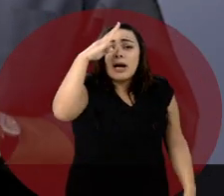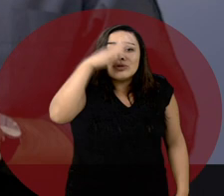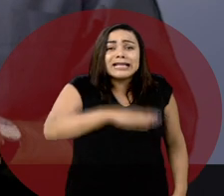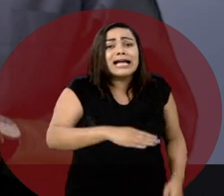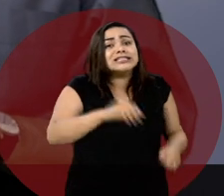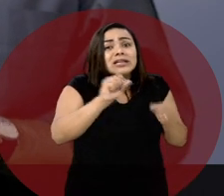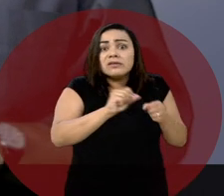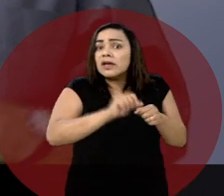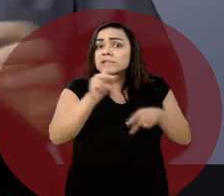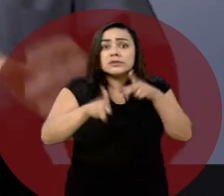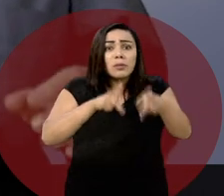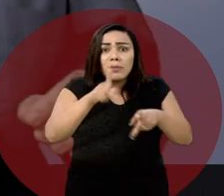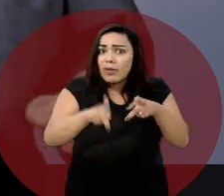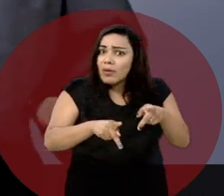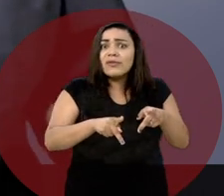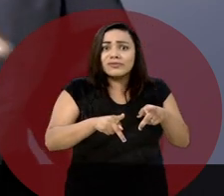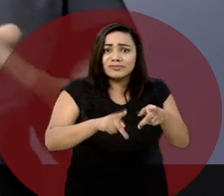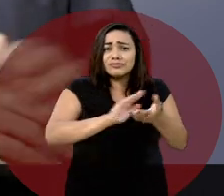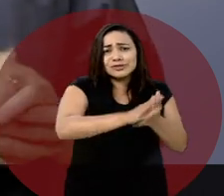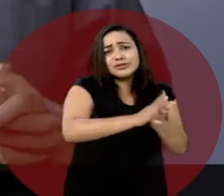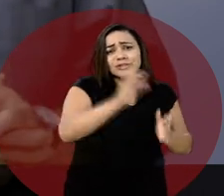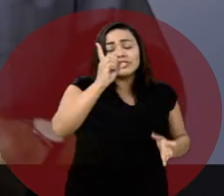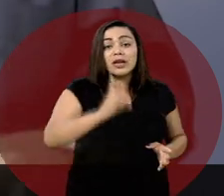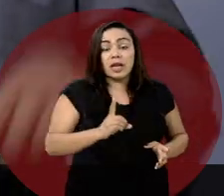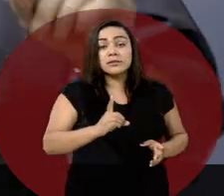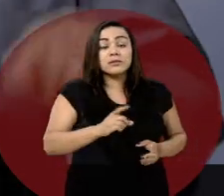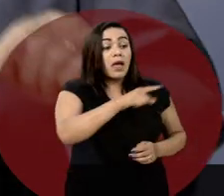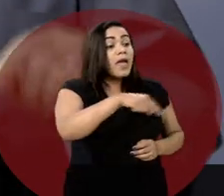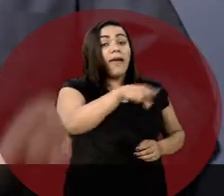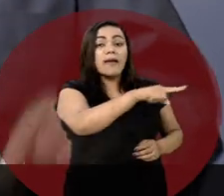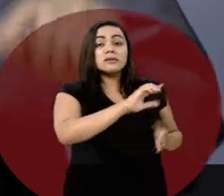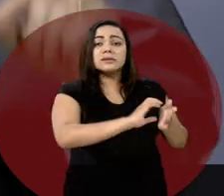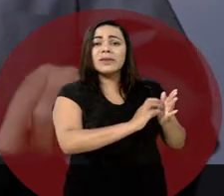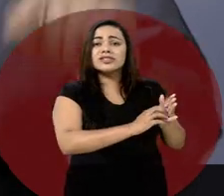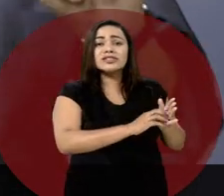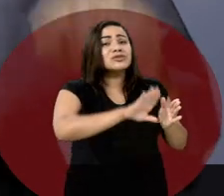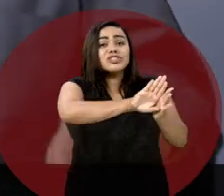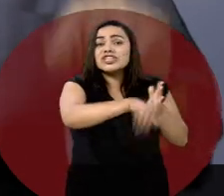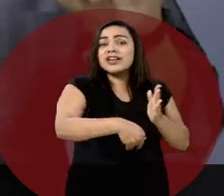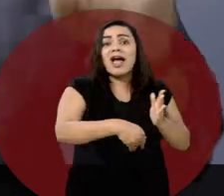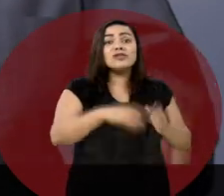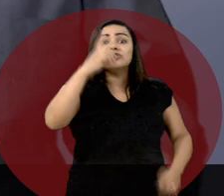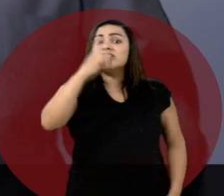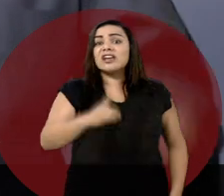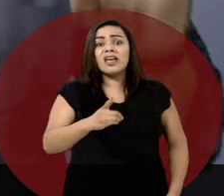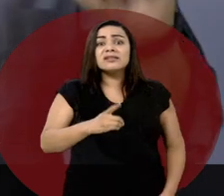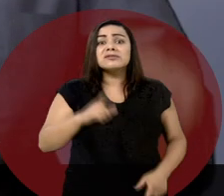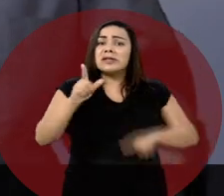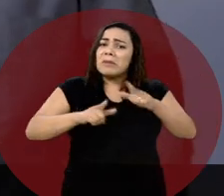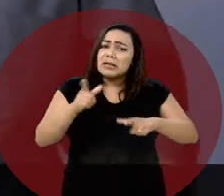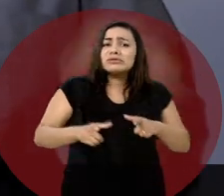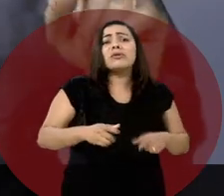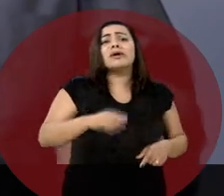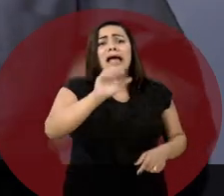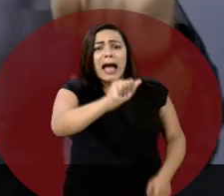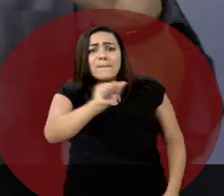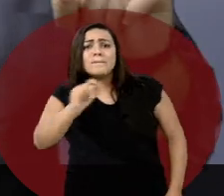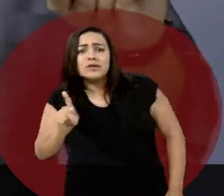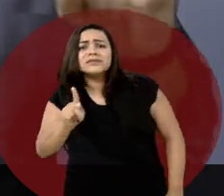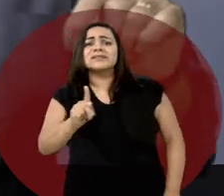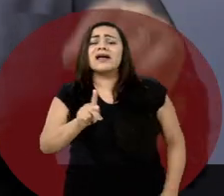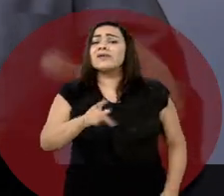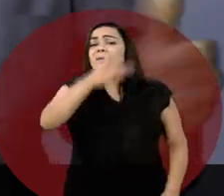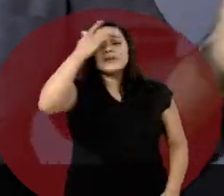pacote de maldades dos governos Temer e Bolsonaro. Tais partidos tiraram direitos dos trabalhadores, dos aposentados,